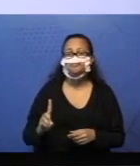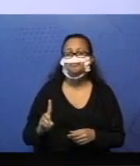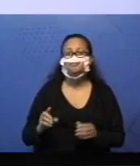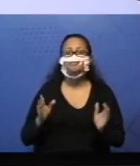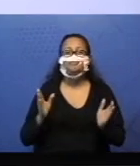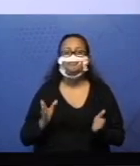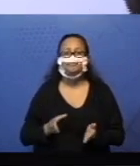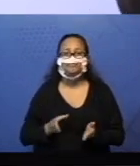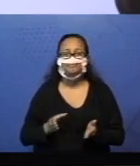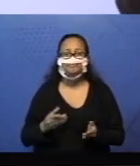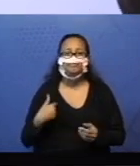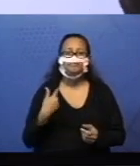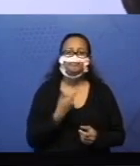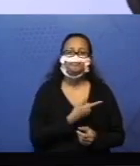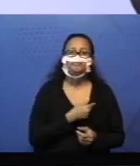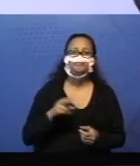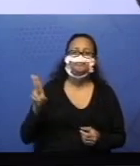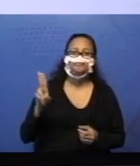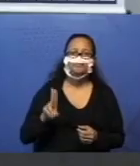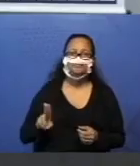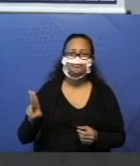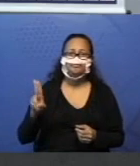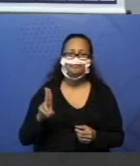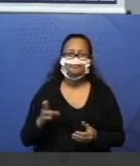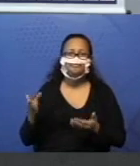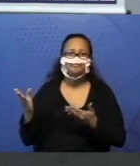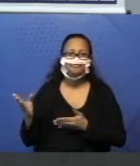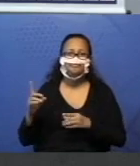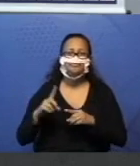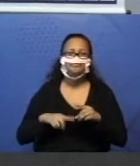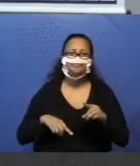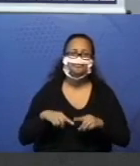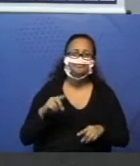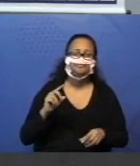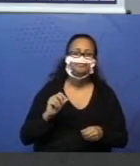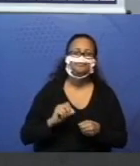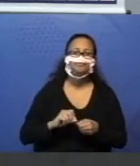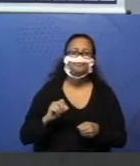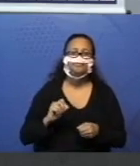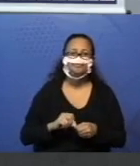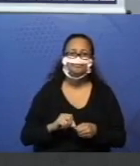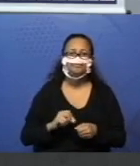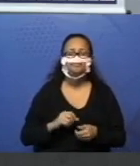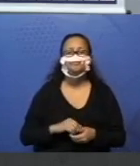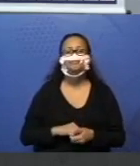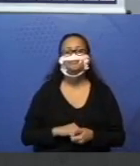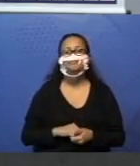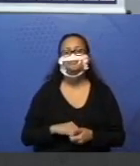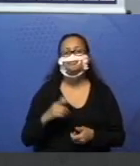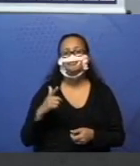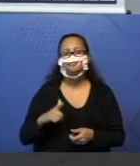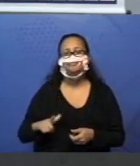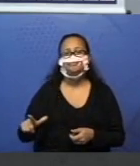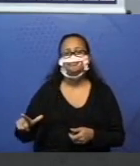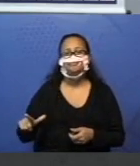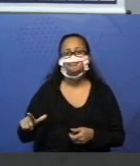hoje, nós vamos usar este material para fazer a unidade, certo? Vamos continuar.